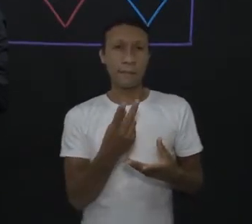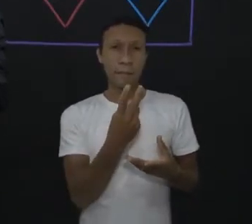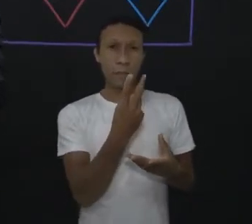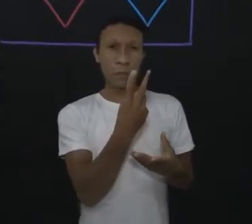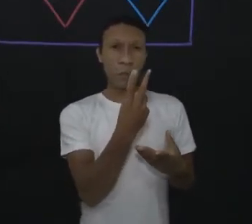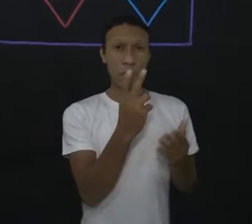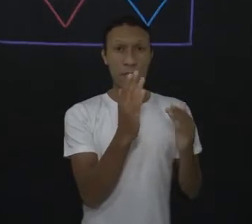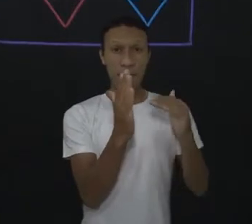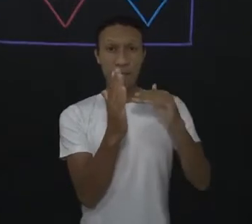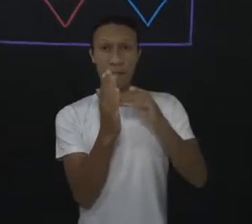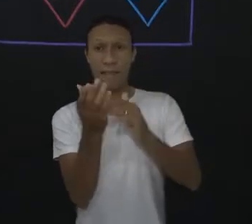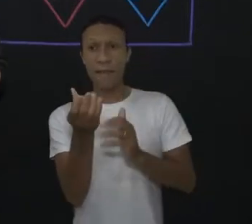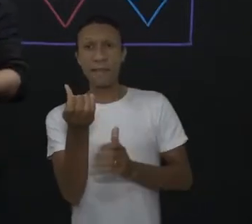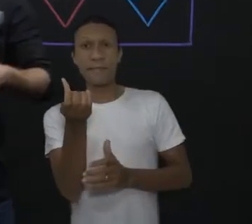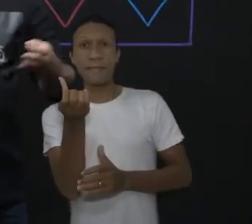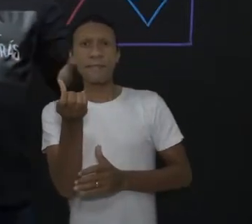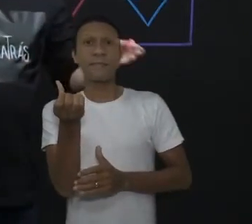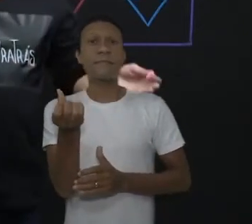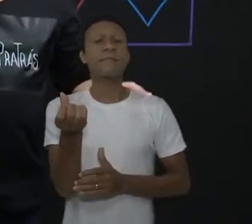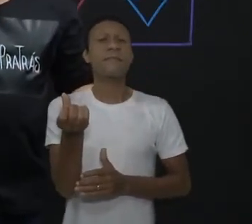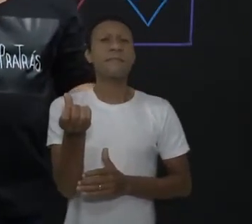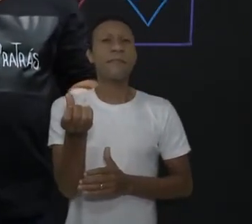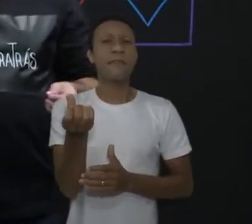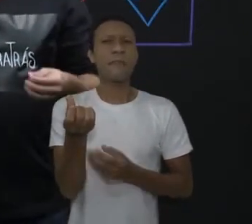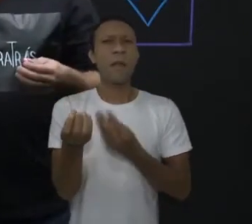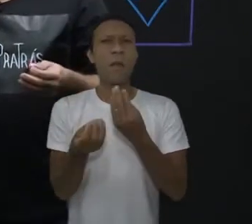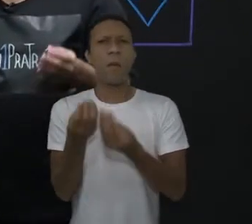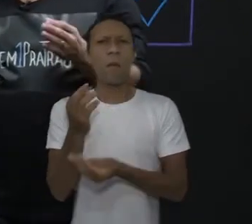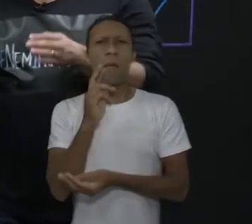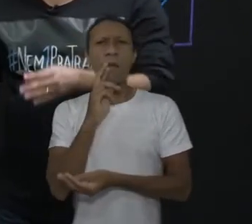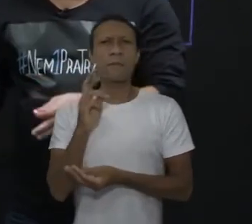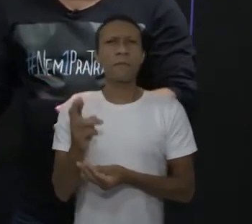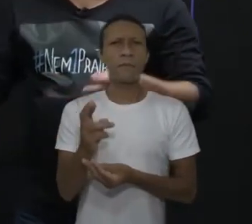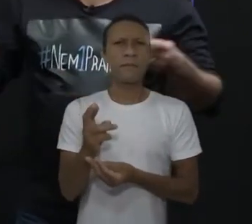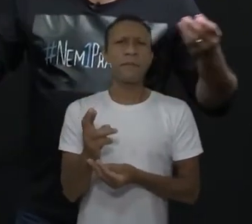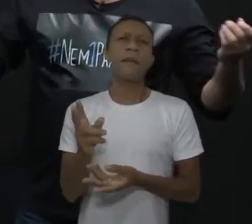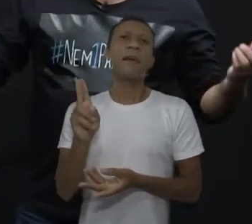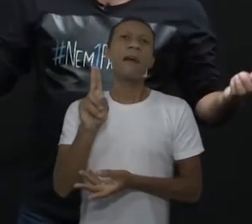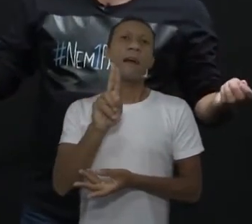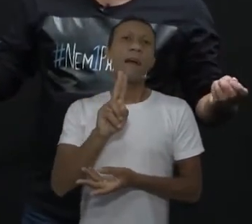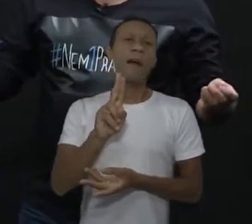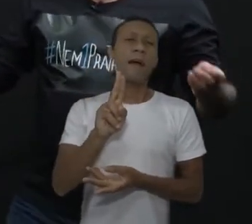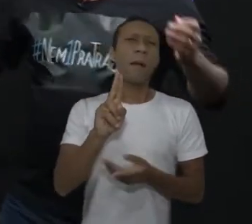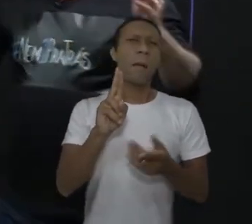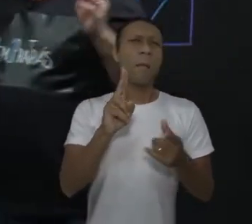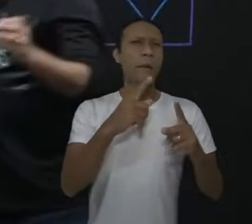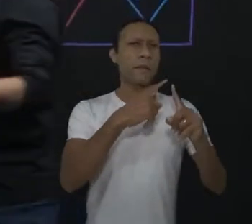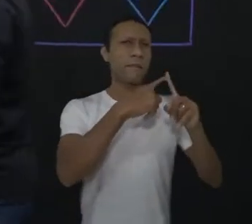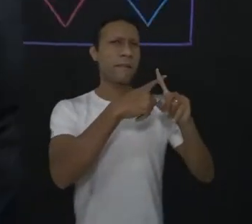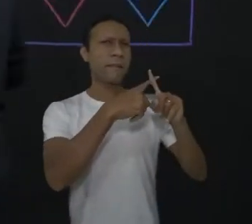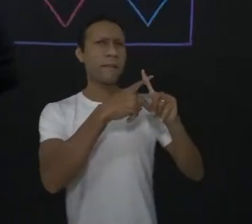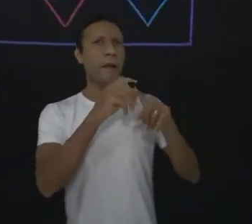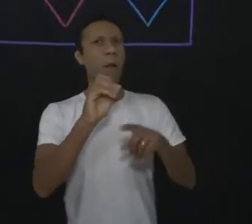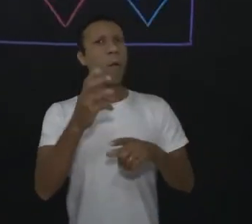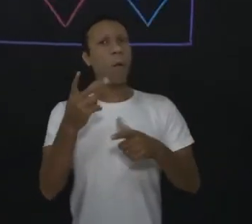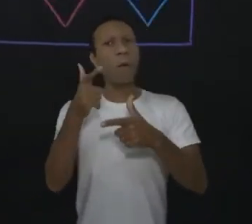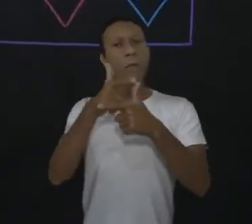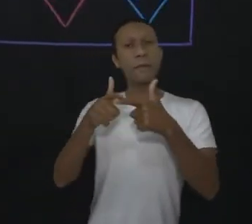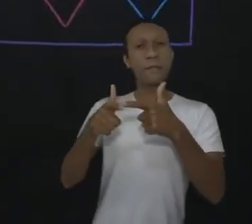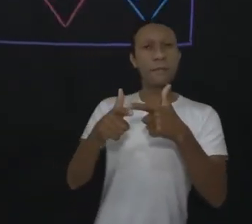6, utilizando multiplicação ou divisão, a gente multiplica ou divide por quanto? Bem,